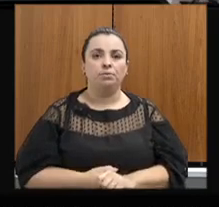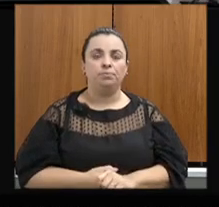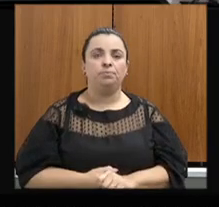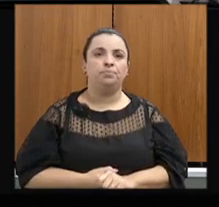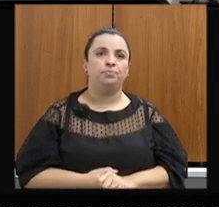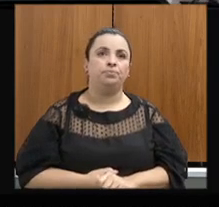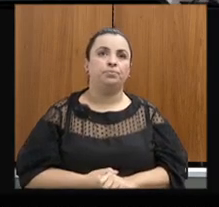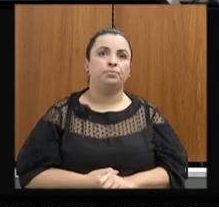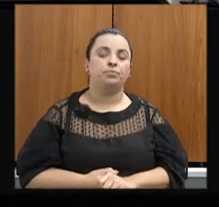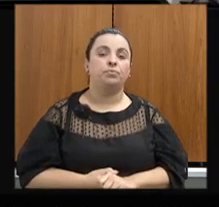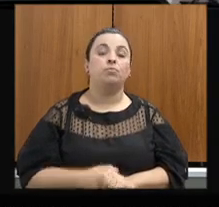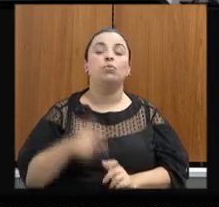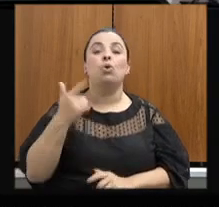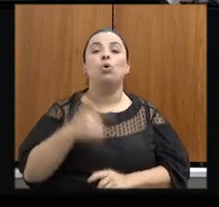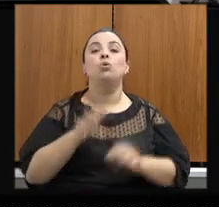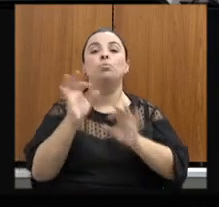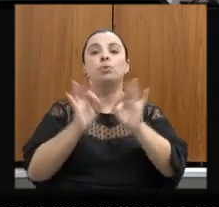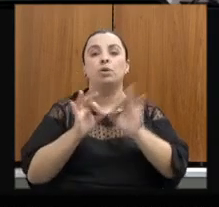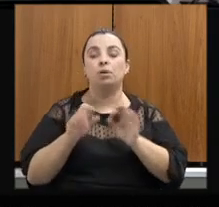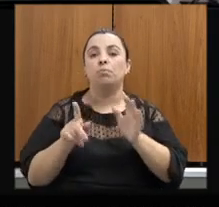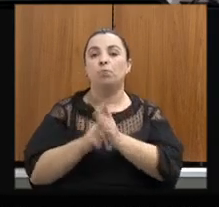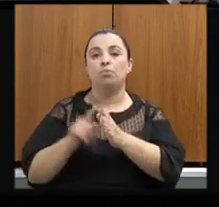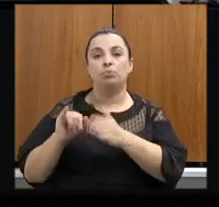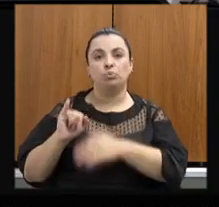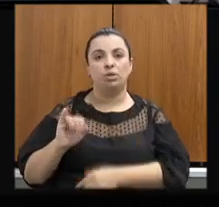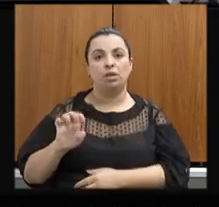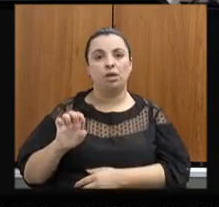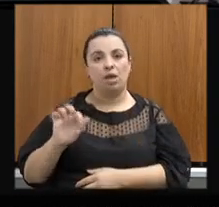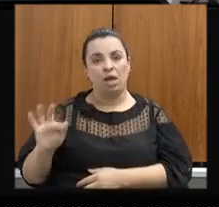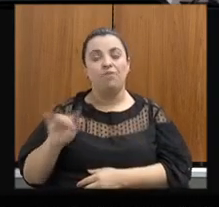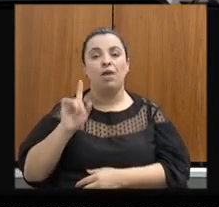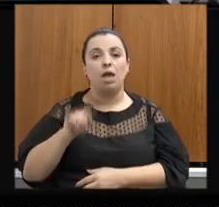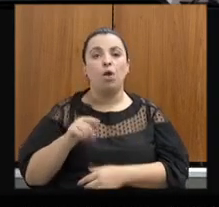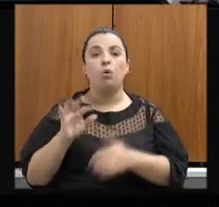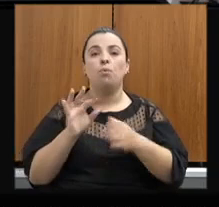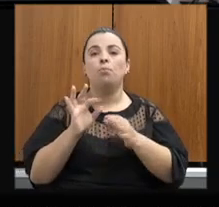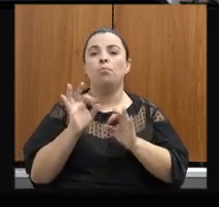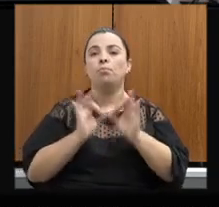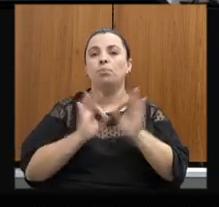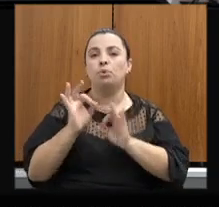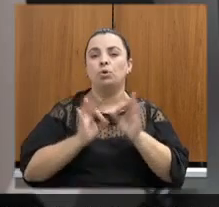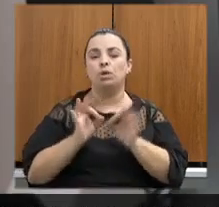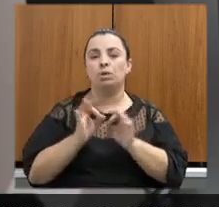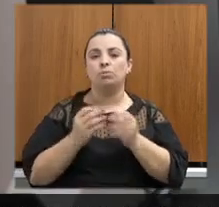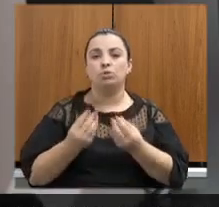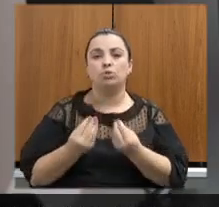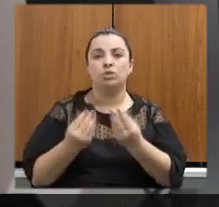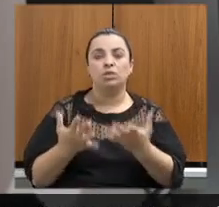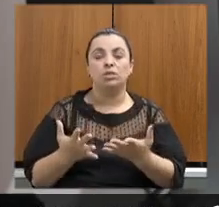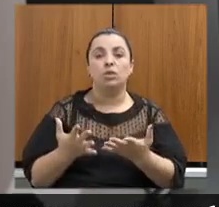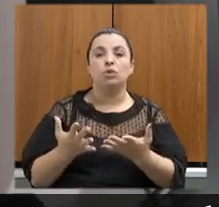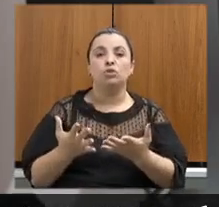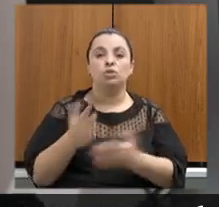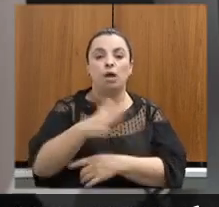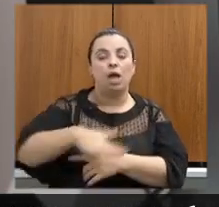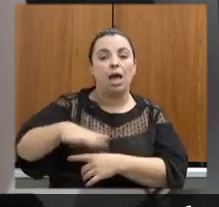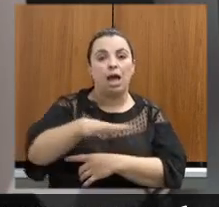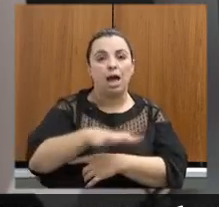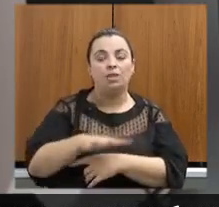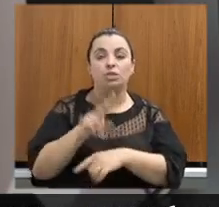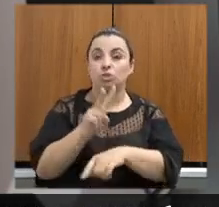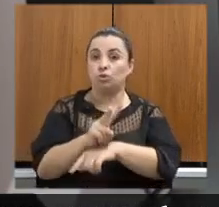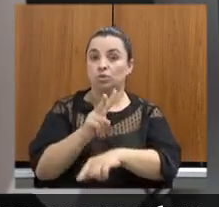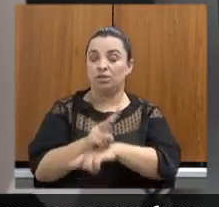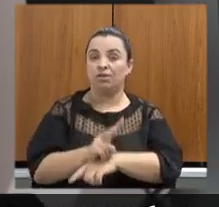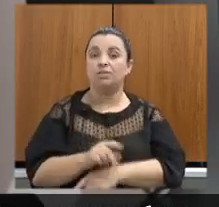Bem, um outro programa do Instituto Estadual de Florestas é o Programa de Concessão de Unidade de Conservação. É importante dizer que esse é um